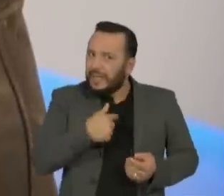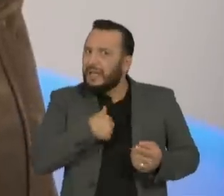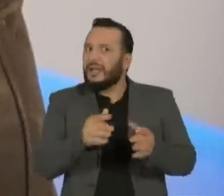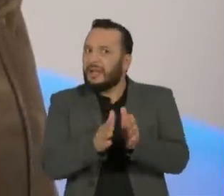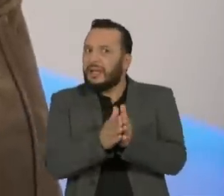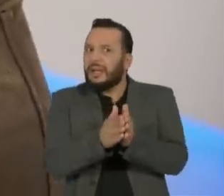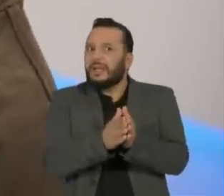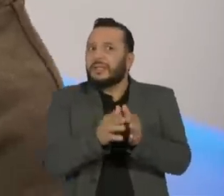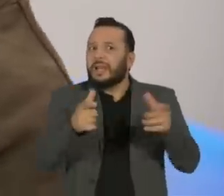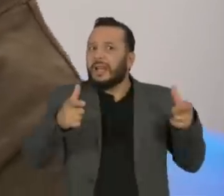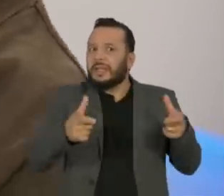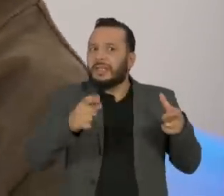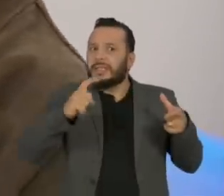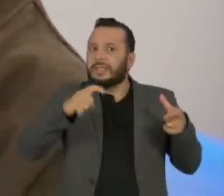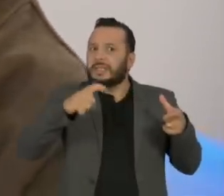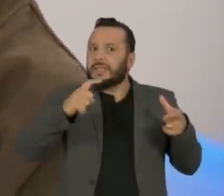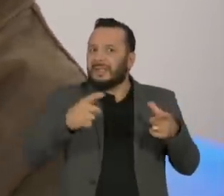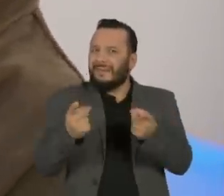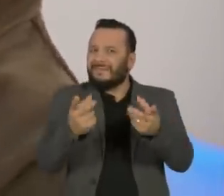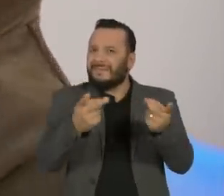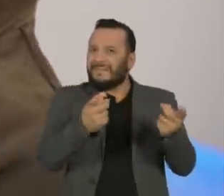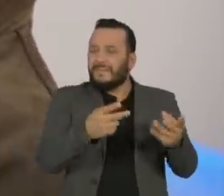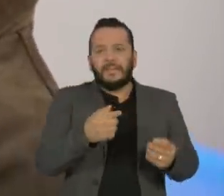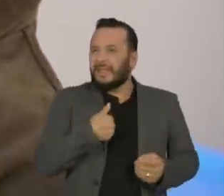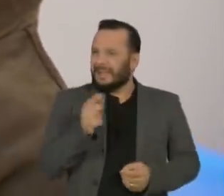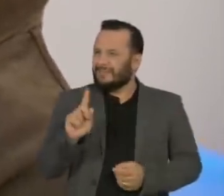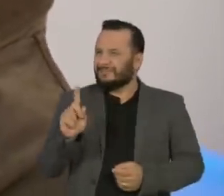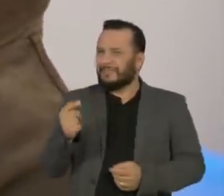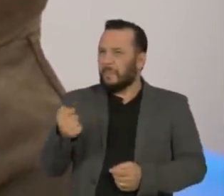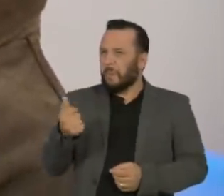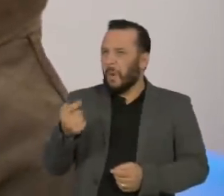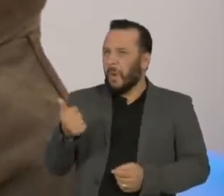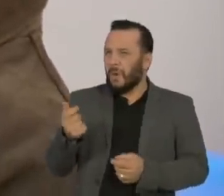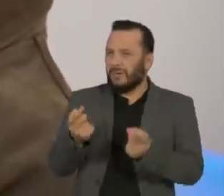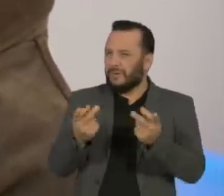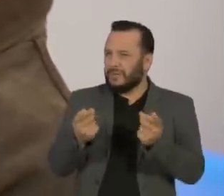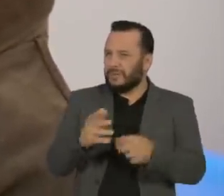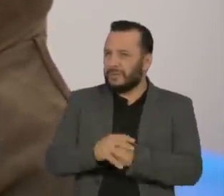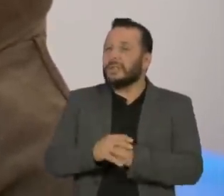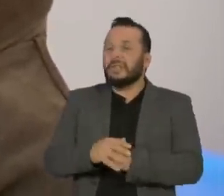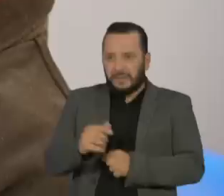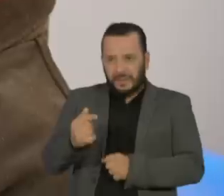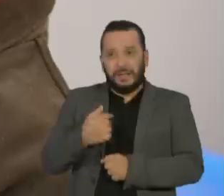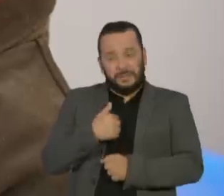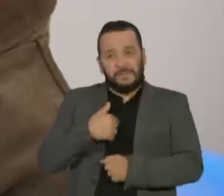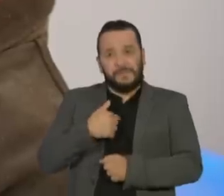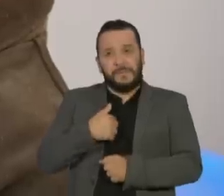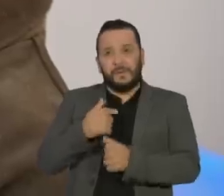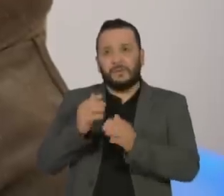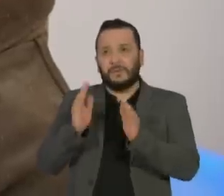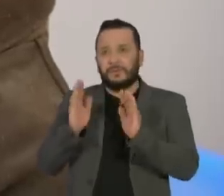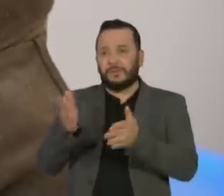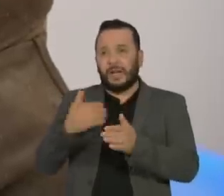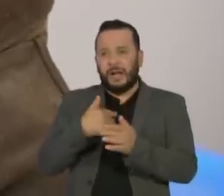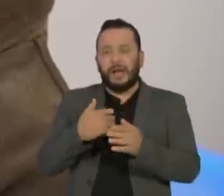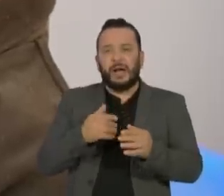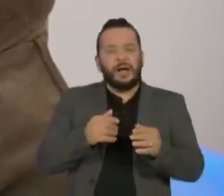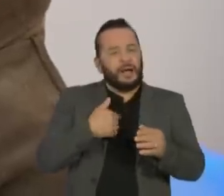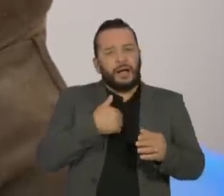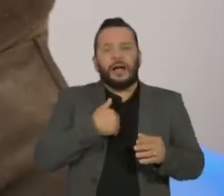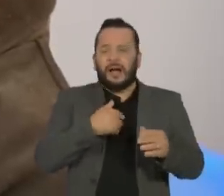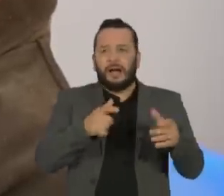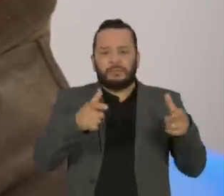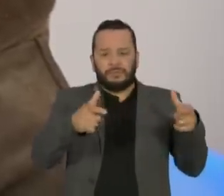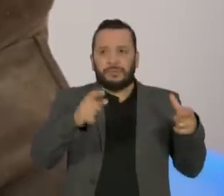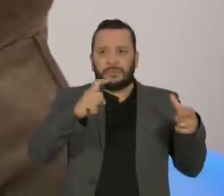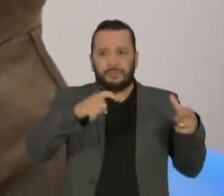lançador de álbum. Não, eu nunca vendi muito álbuns. Tanto é que eu fiz essa campanha da numeração, que o disco que eu mais vendi quando eu saí da